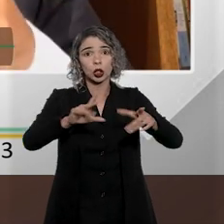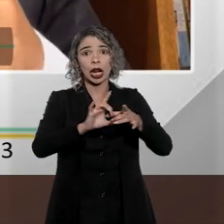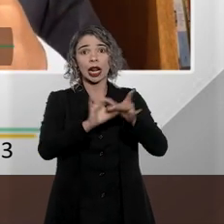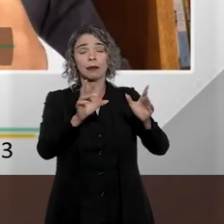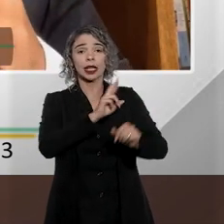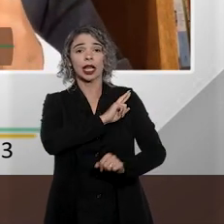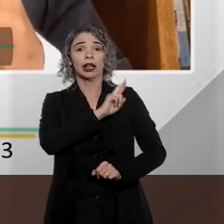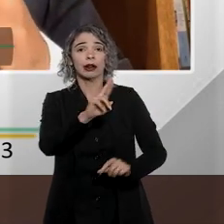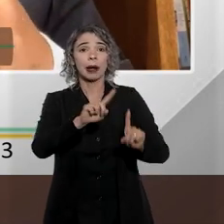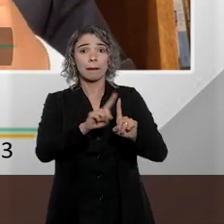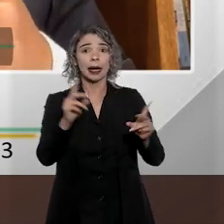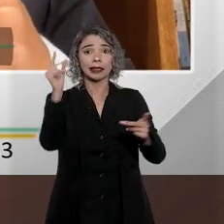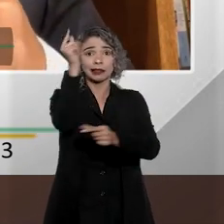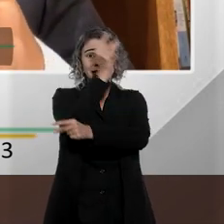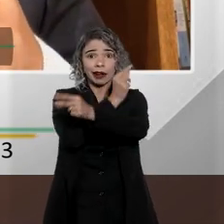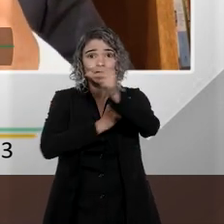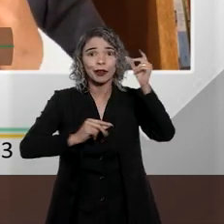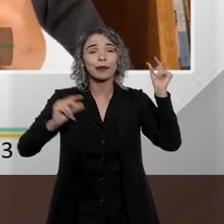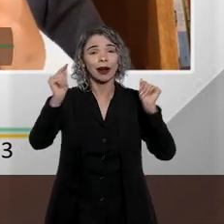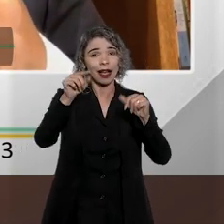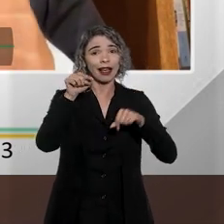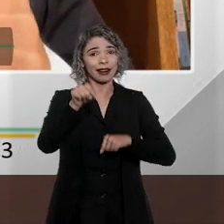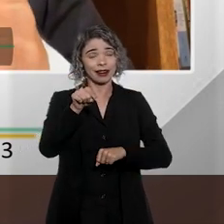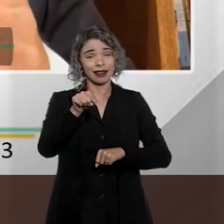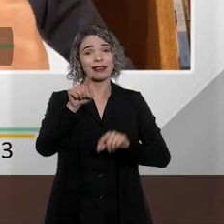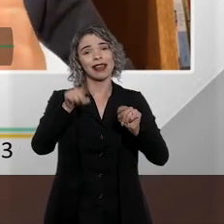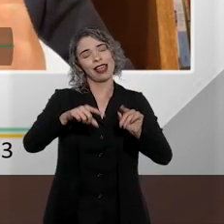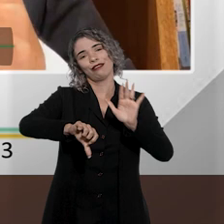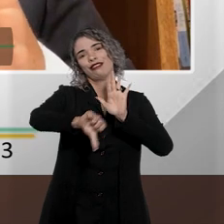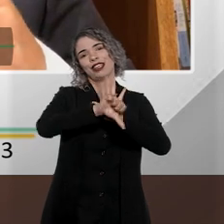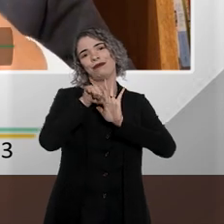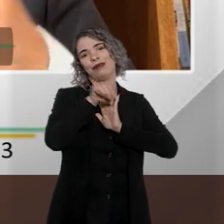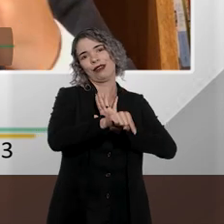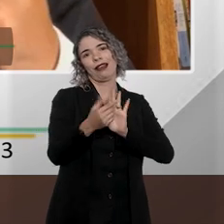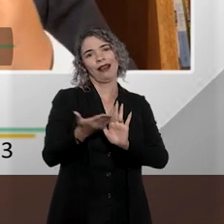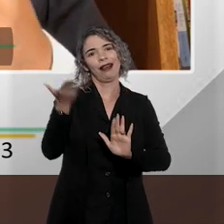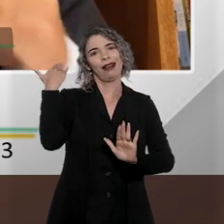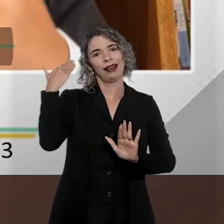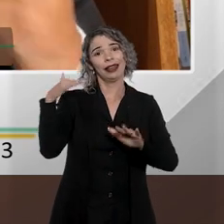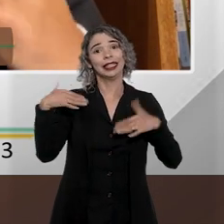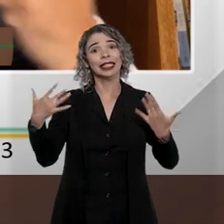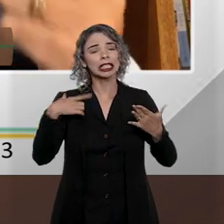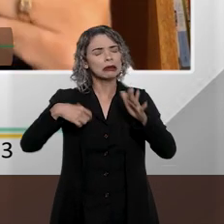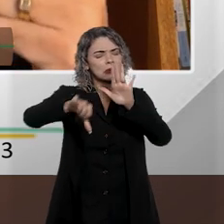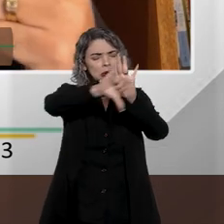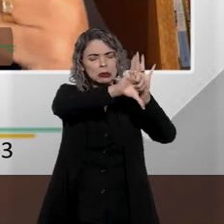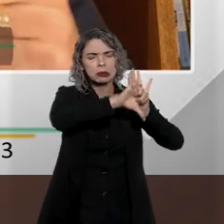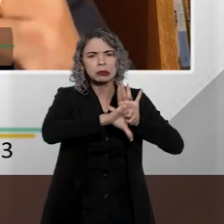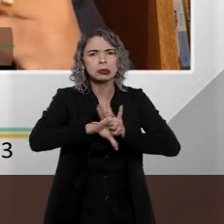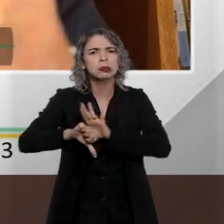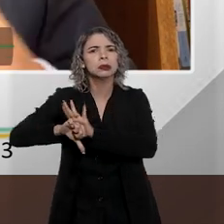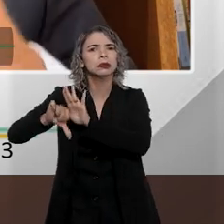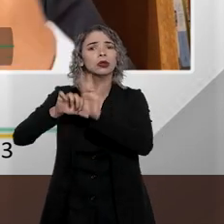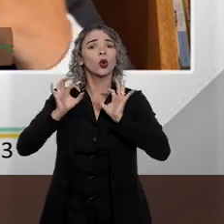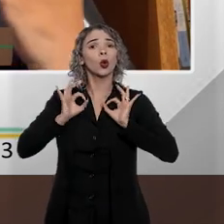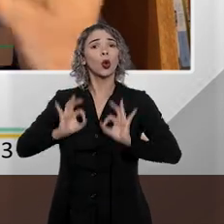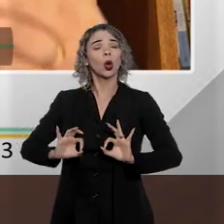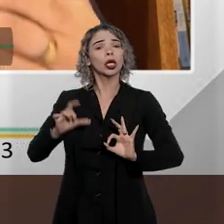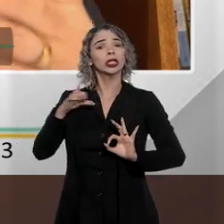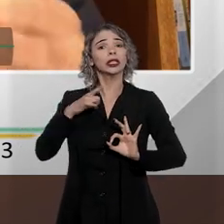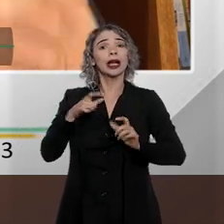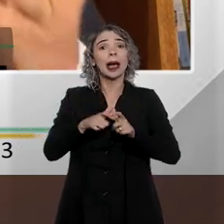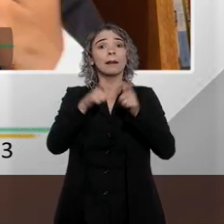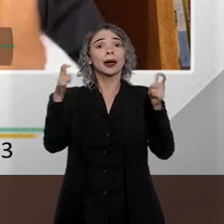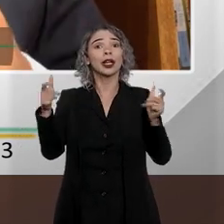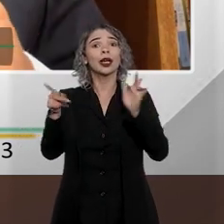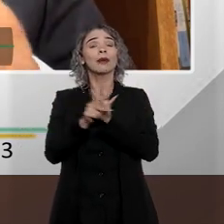religiosa, mas o candomblé não era considerado religião, então ele era criminalizado. Então, vão criminalizando condutas que eram praticadas em sua